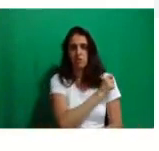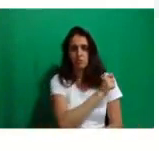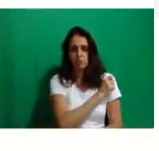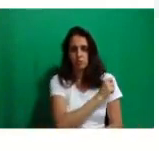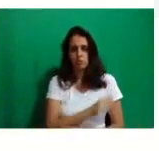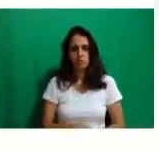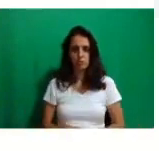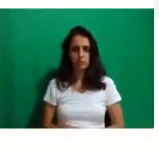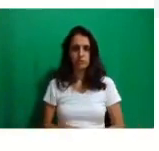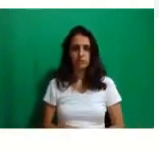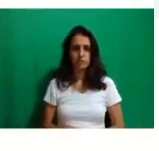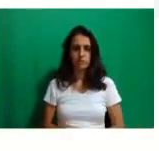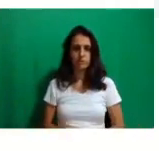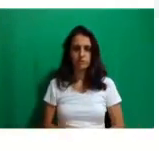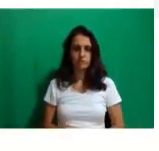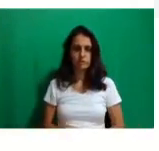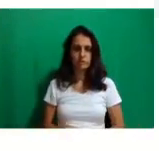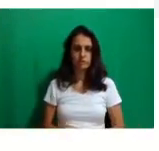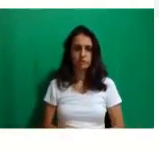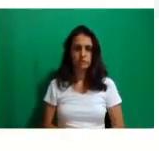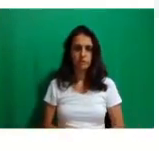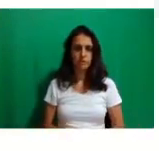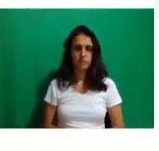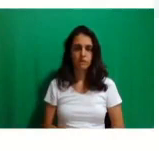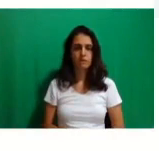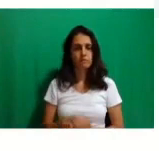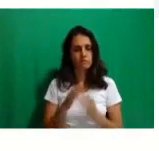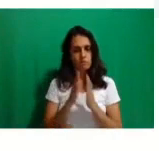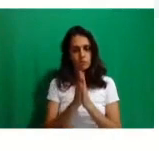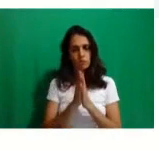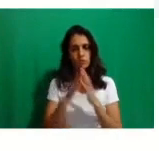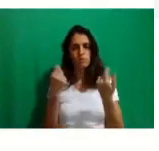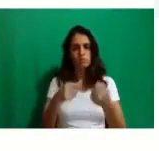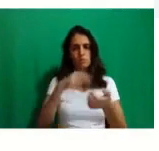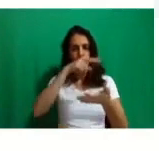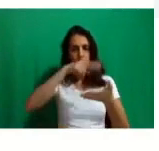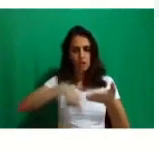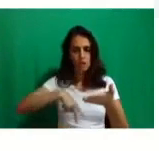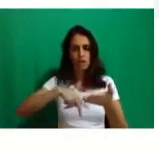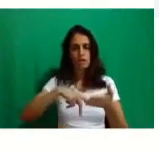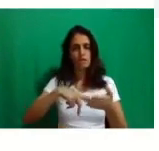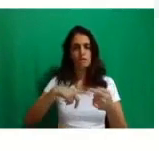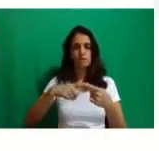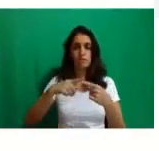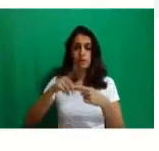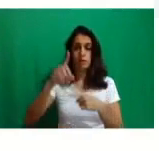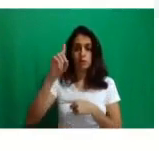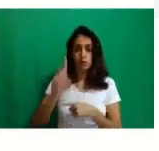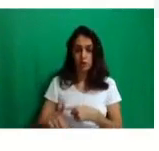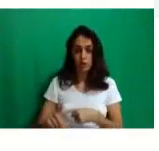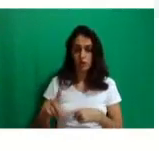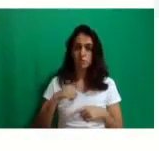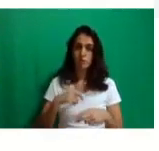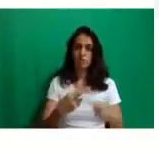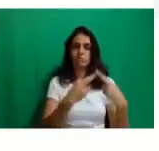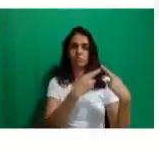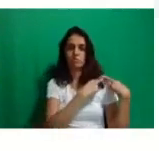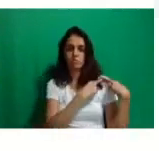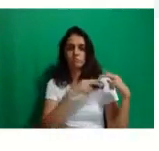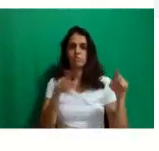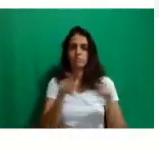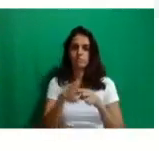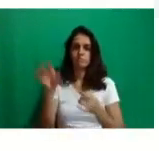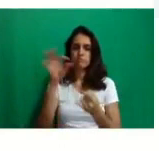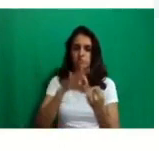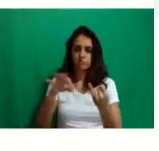né? Então, por favor, vocês também têm que conhecer, conhecer os direitos de vocês, os deveres de vocês com a instituição, os